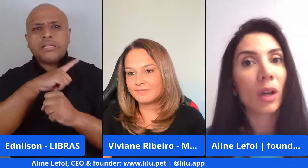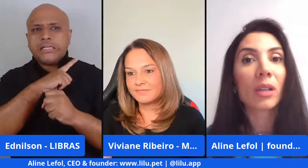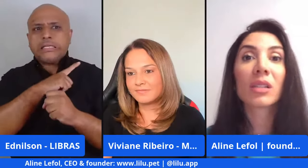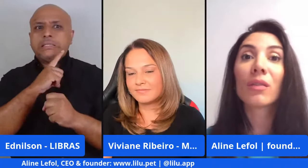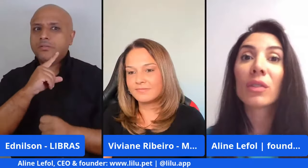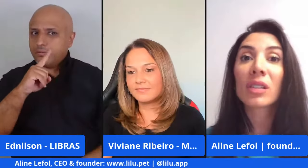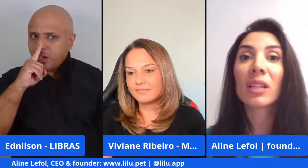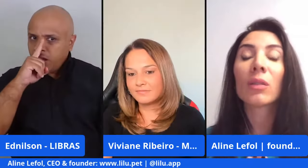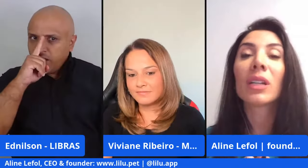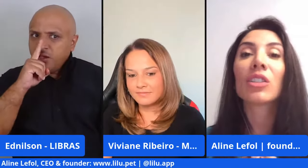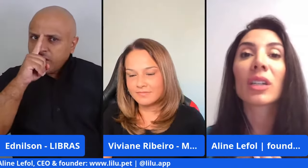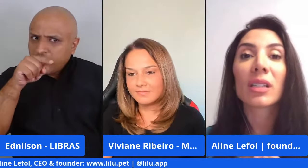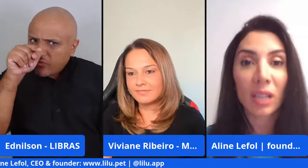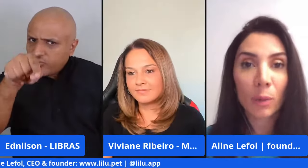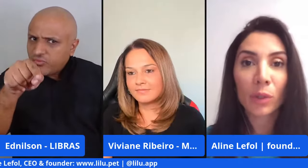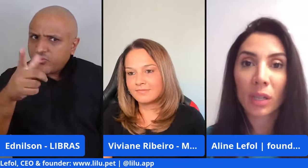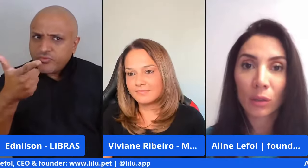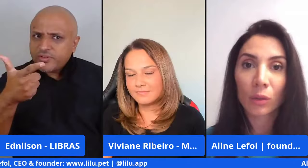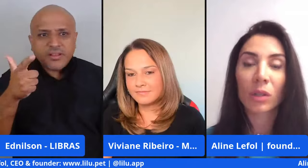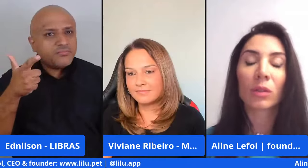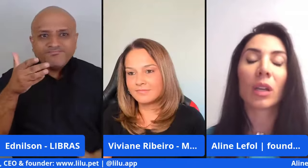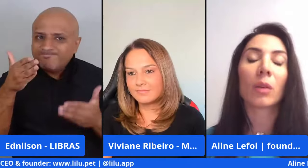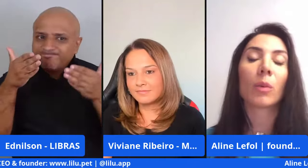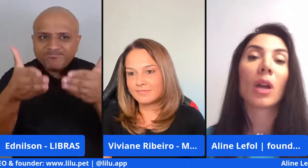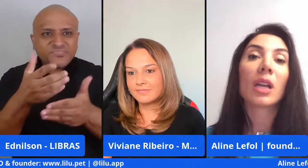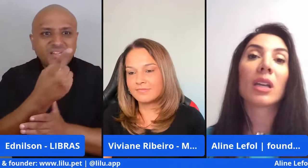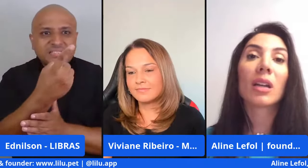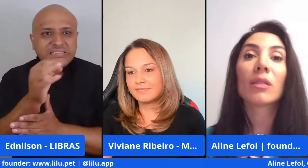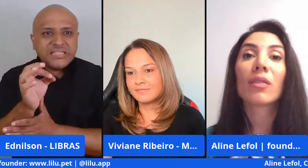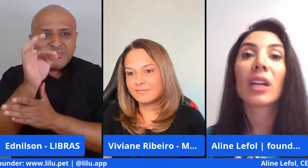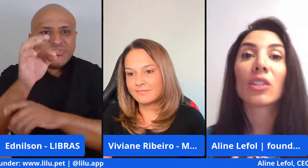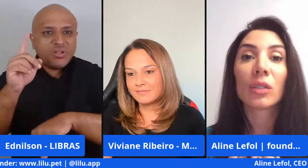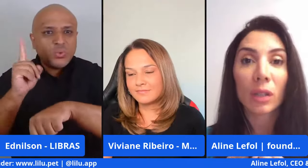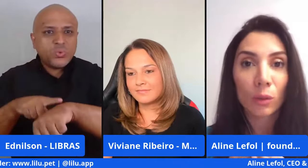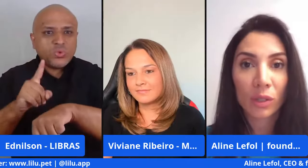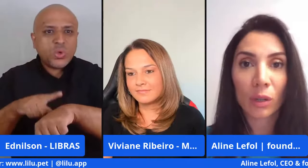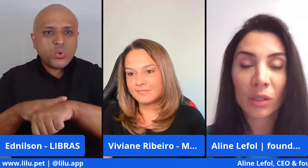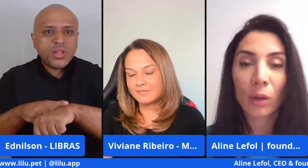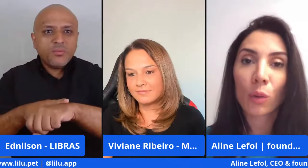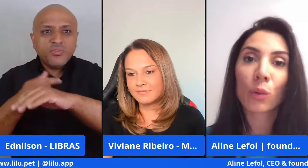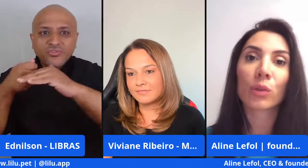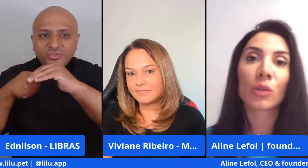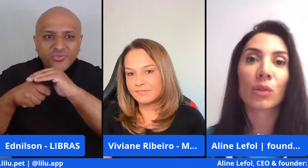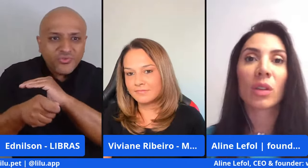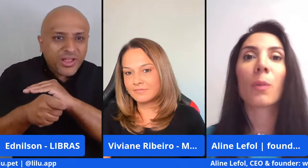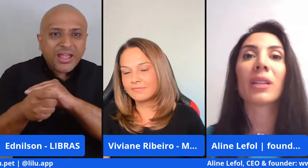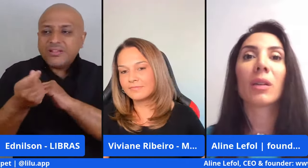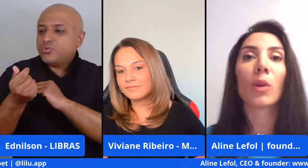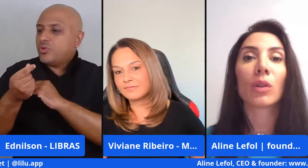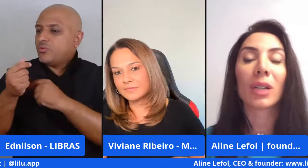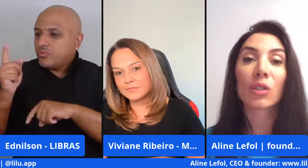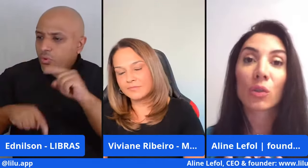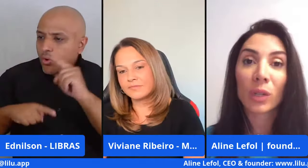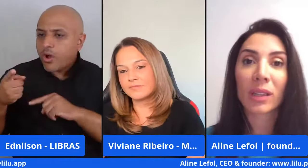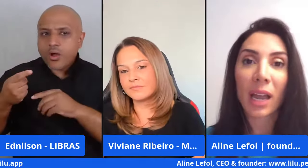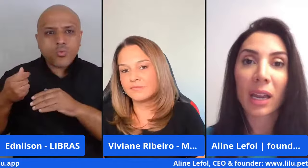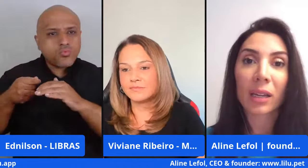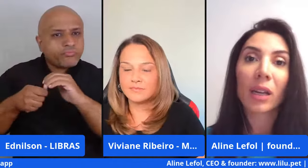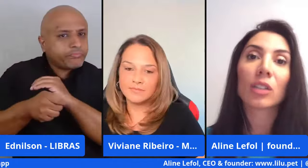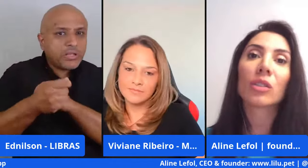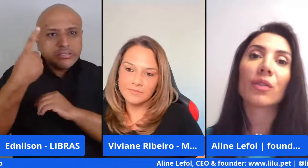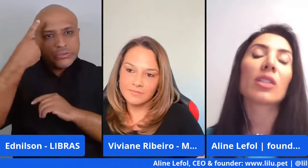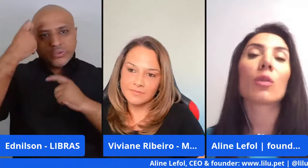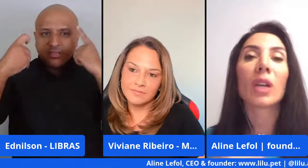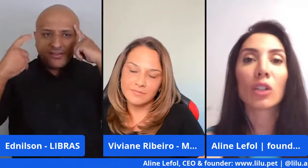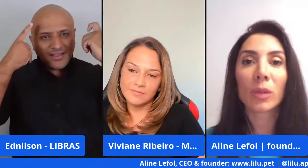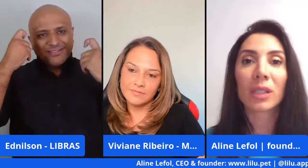risco. Se você não dedica 100% do seu tempo e não investe os seus recursos, o seu patrimônio, a sua ideia,